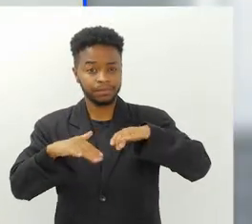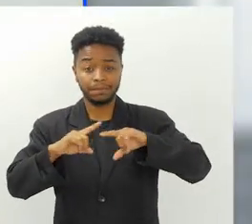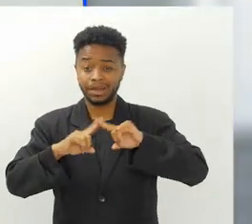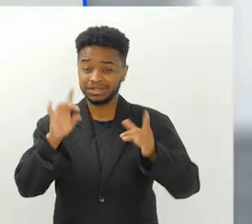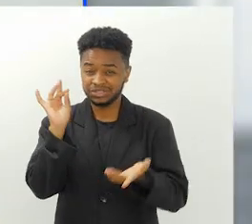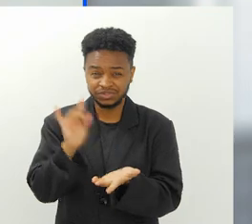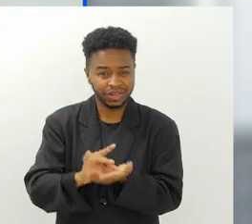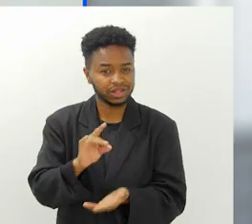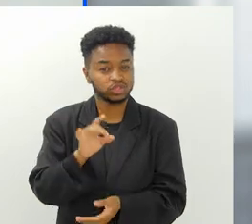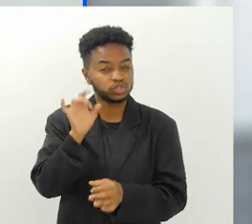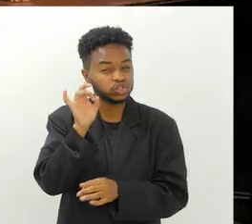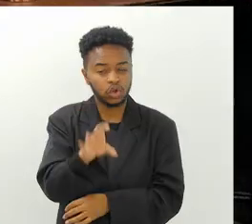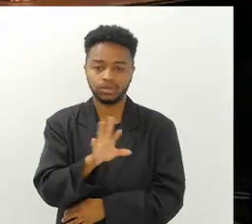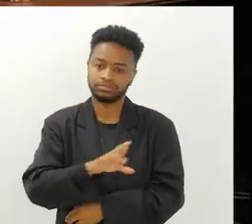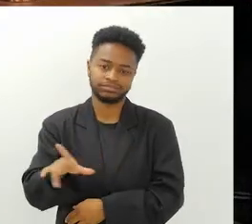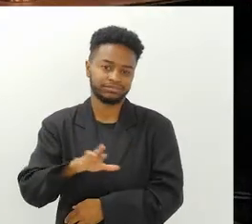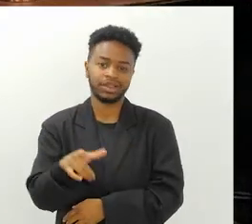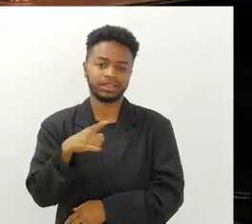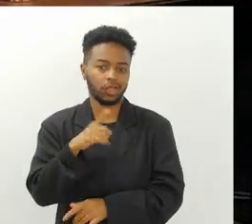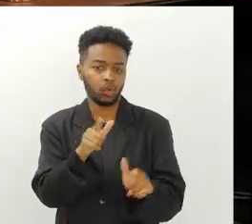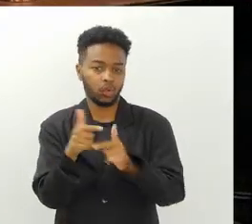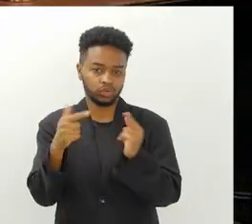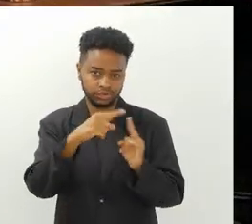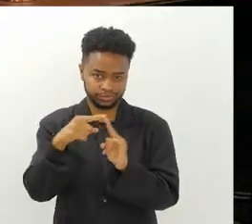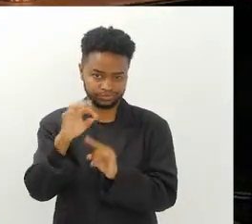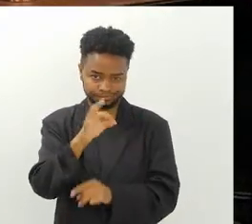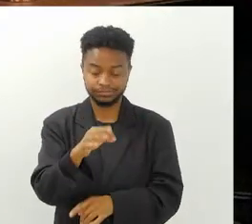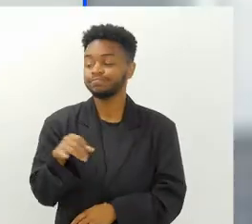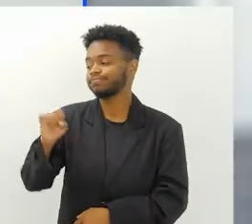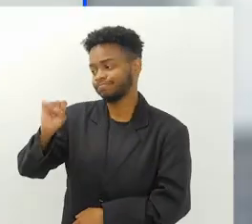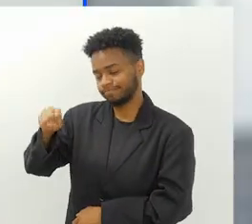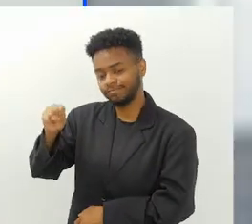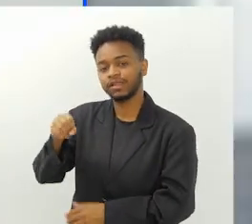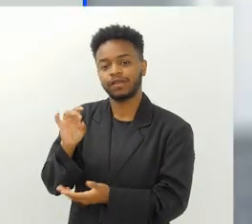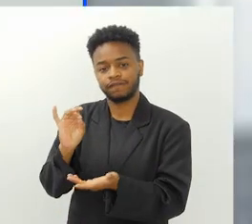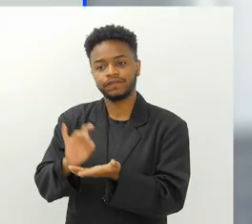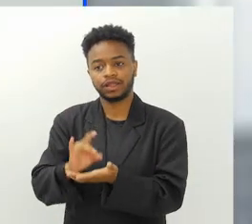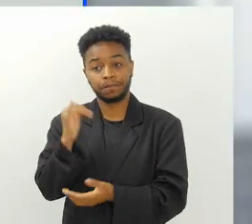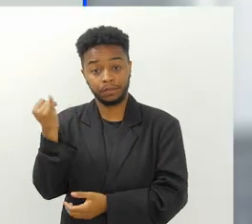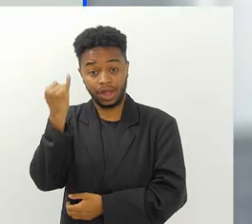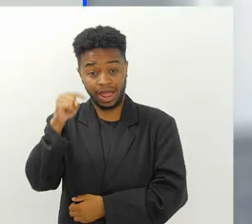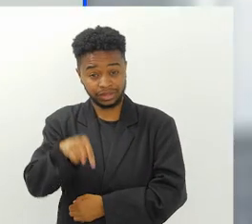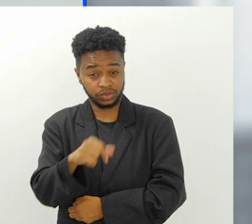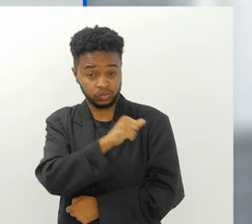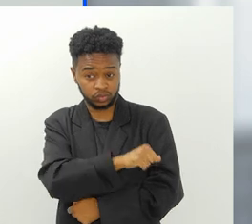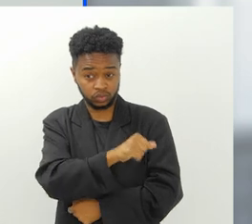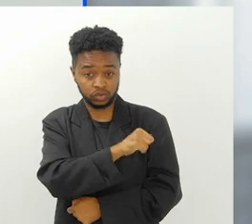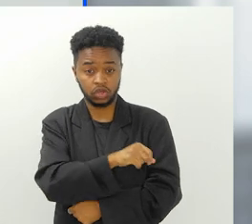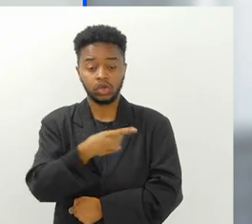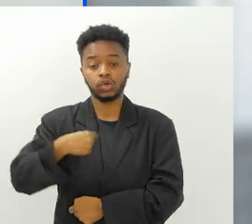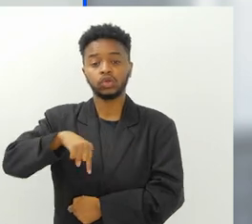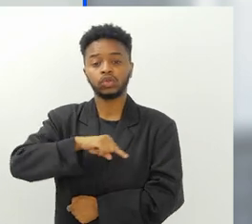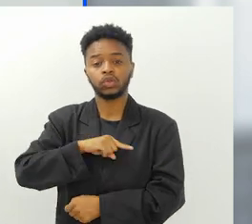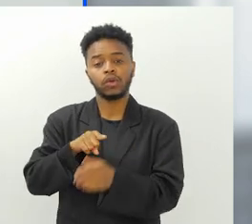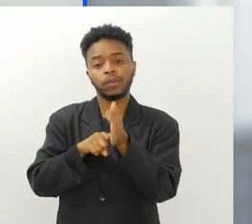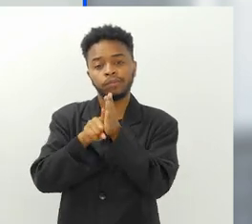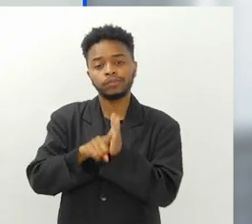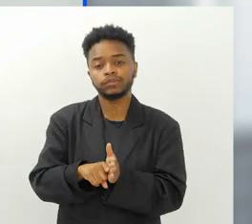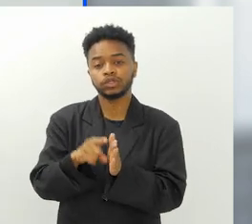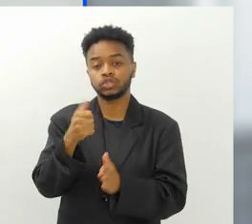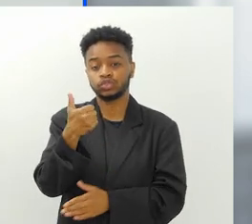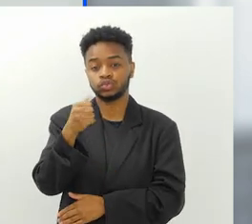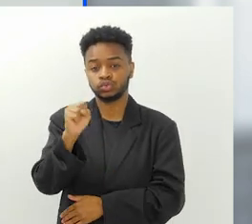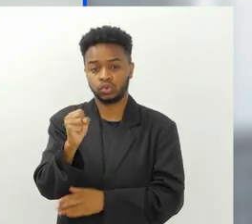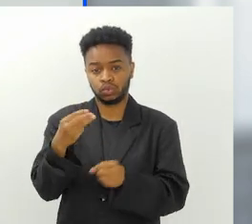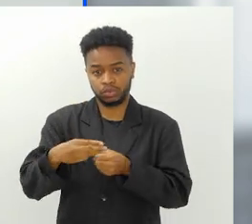Guanabara, mas, na verdade, não é só isso, né? É, não, é importante falar. A gente, no Rio de Janeiro, cobriu 18